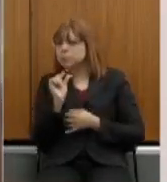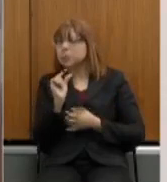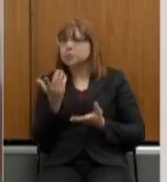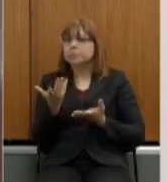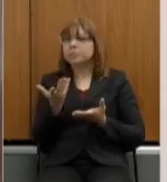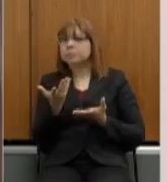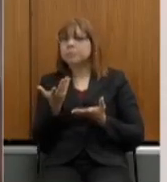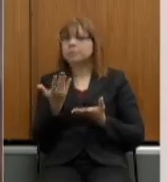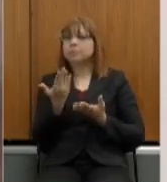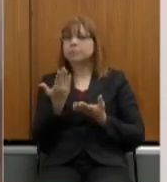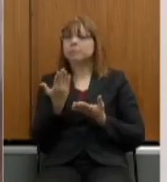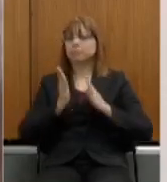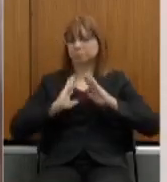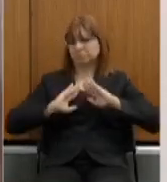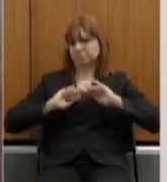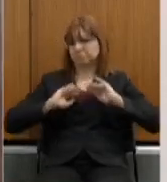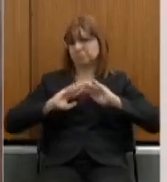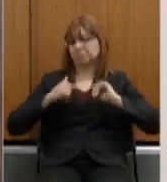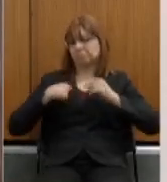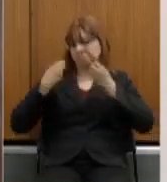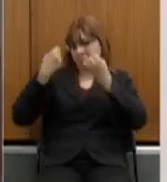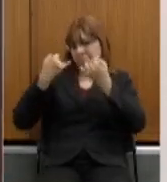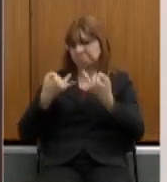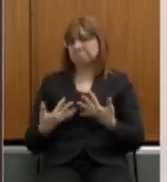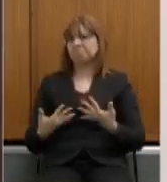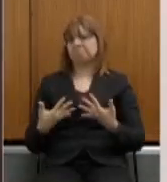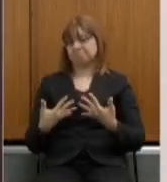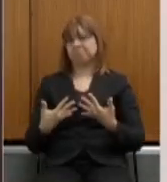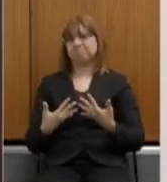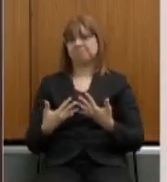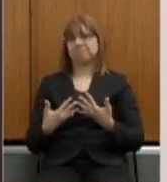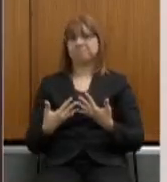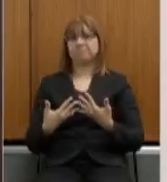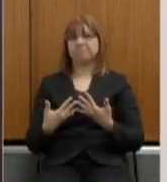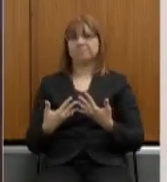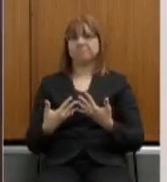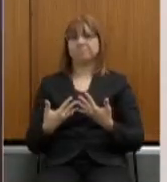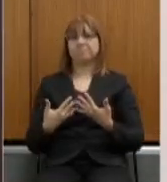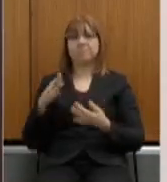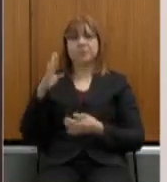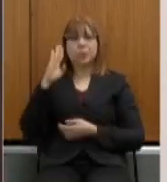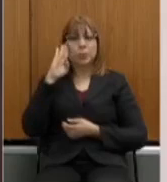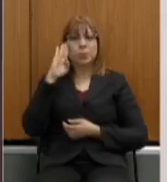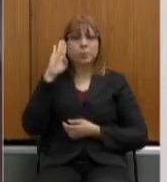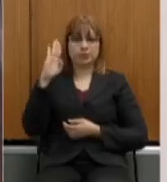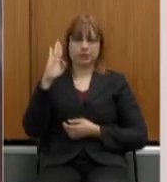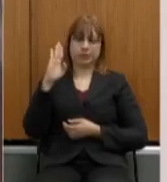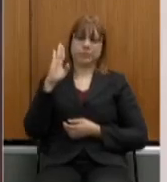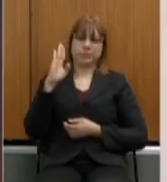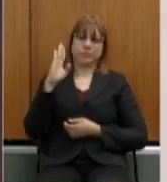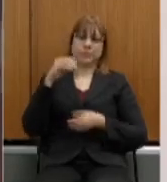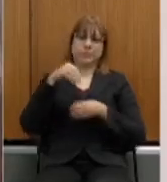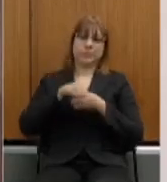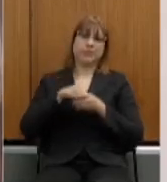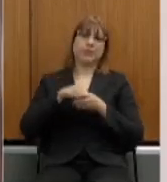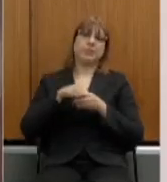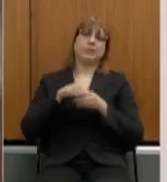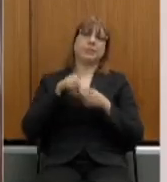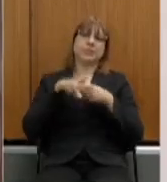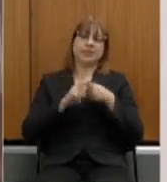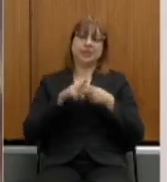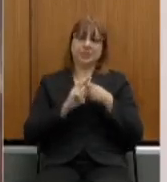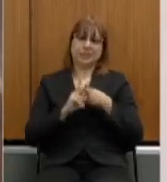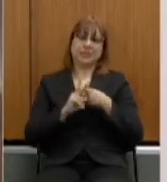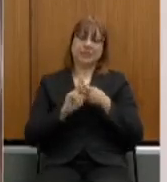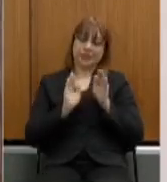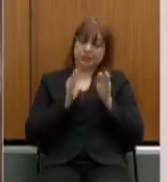pedido para que eu expusesse o que tem de principal dentro da reforma com relação a estados